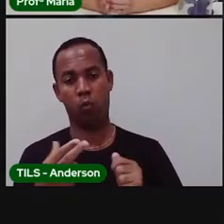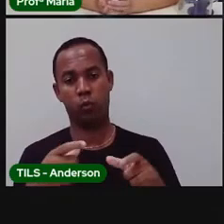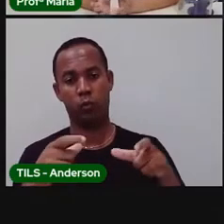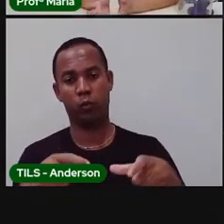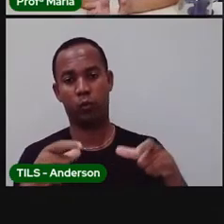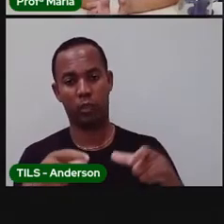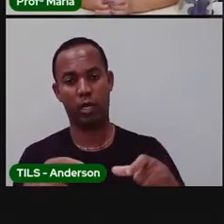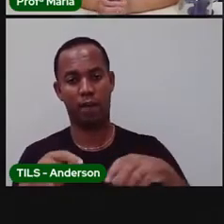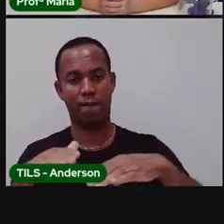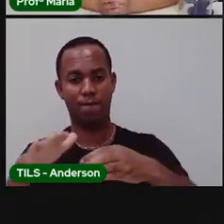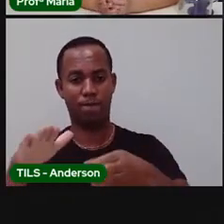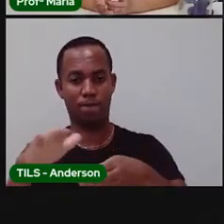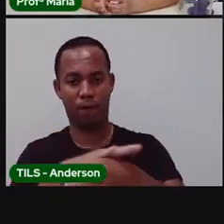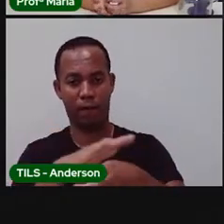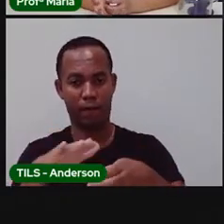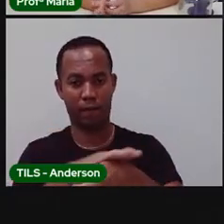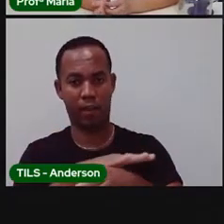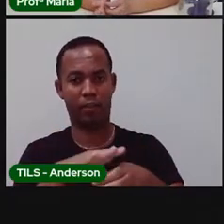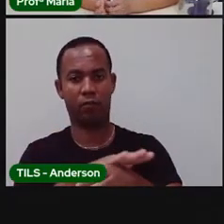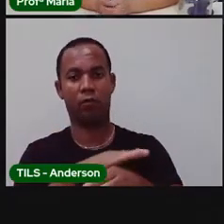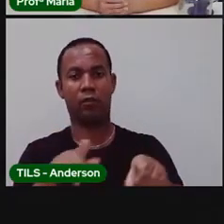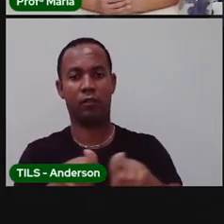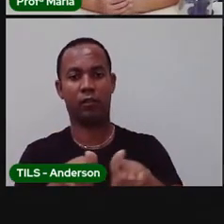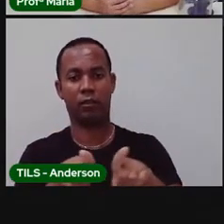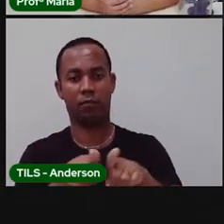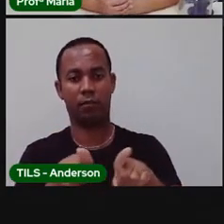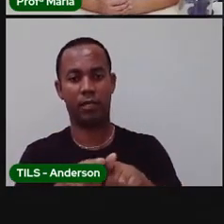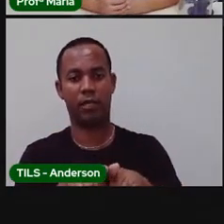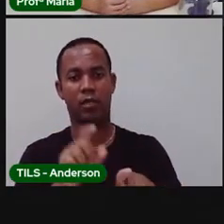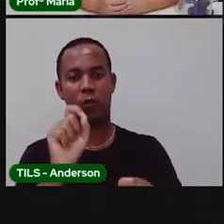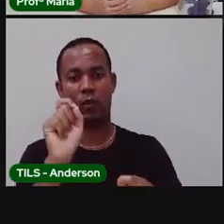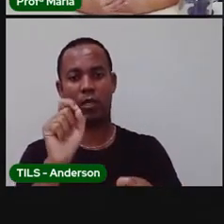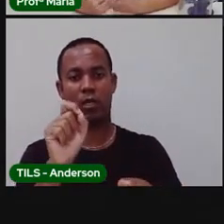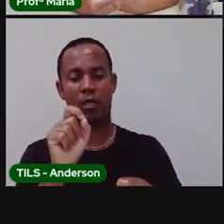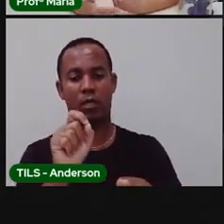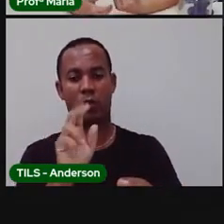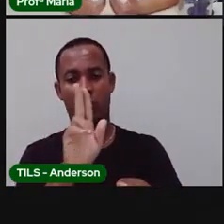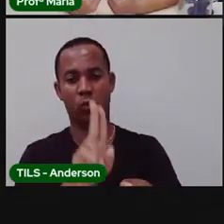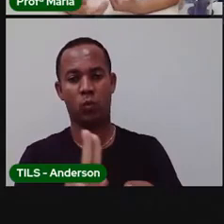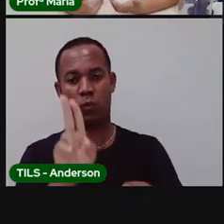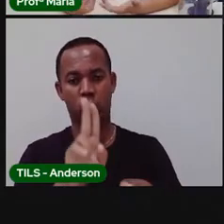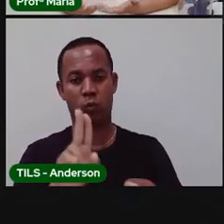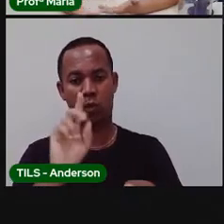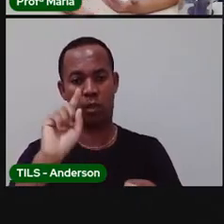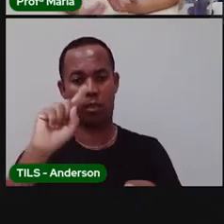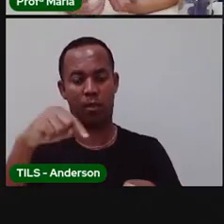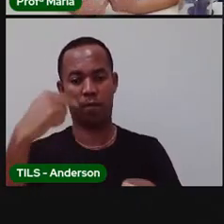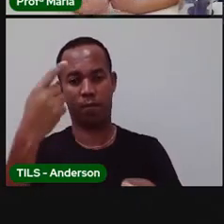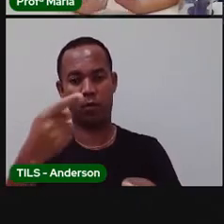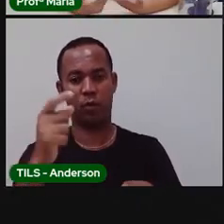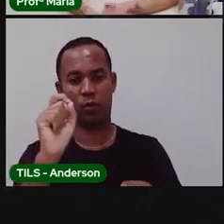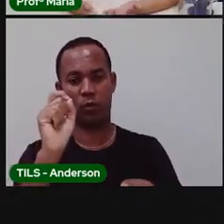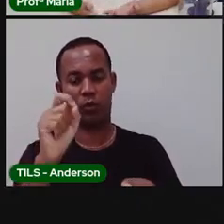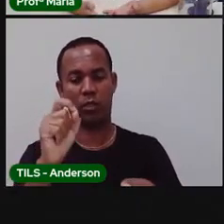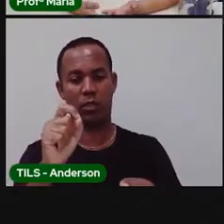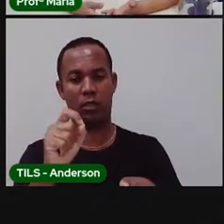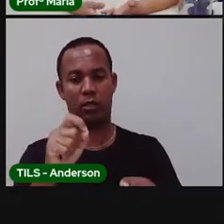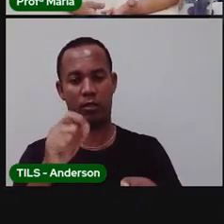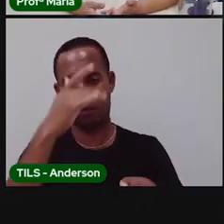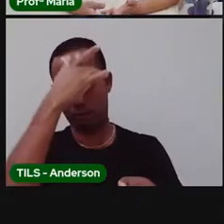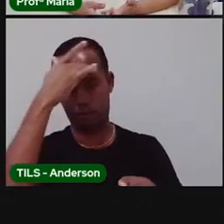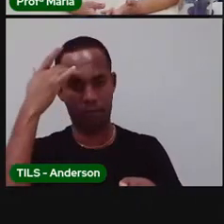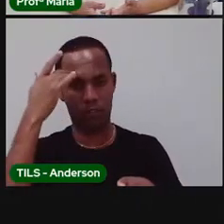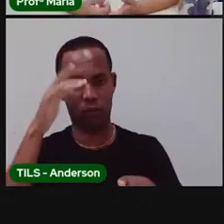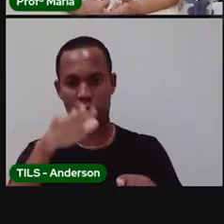reservatórios fechados, impermeabilizados para o quê? Depois de todo esse processo, ela vai ser distribuída para a